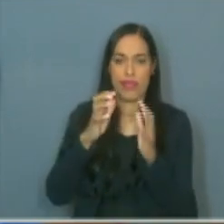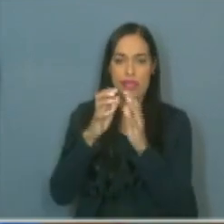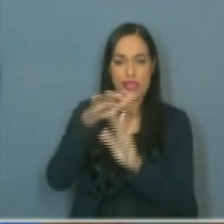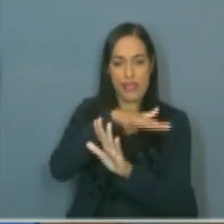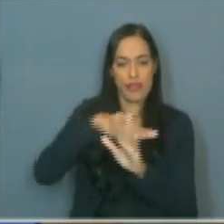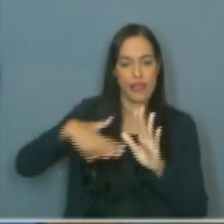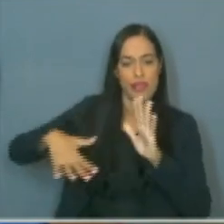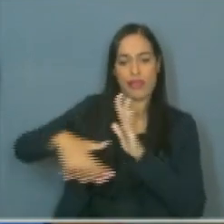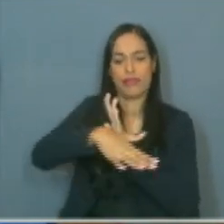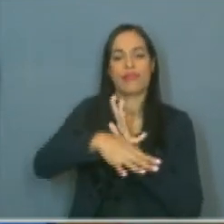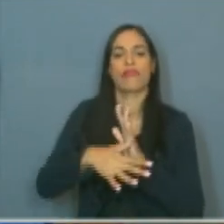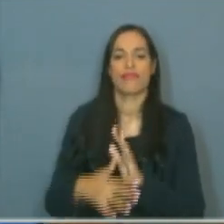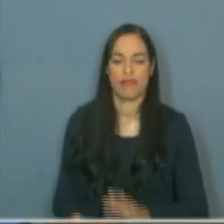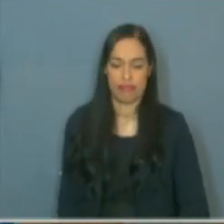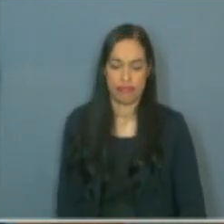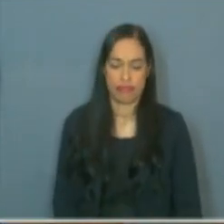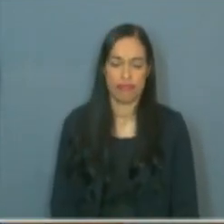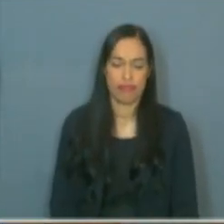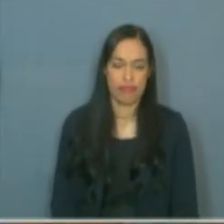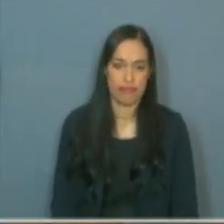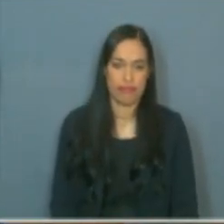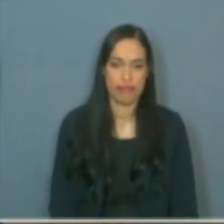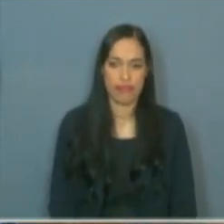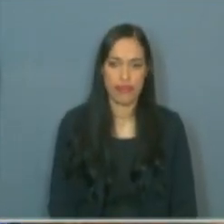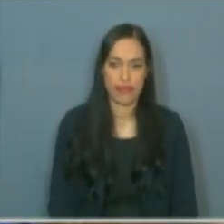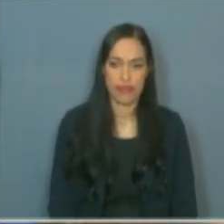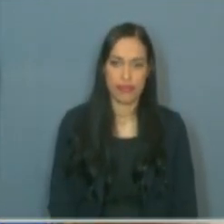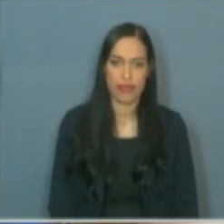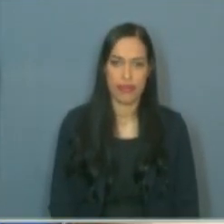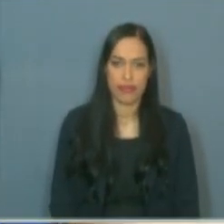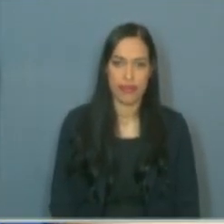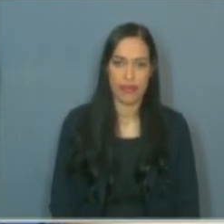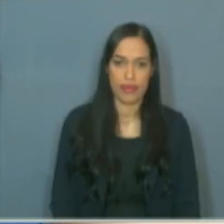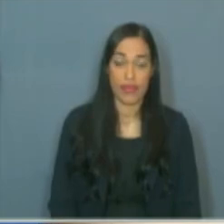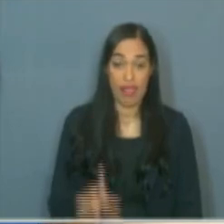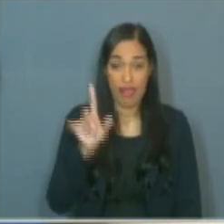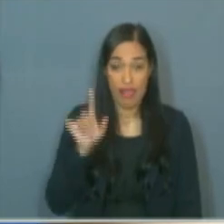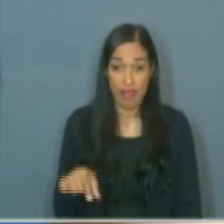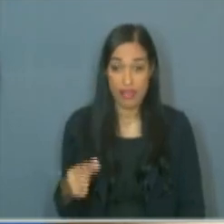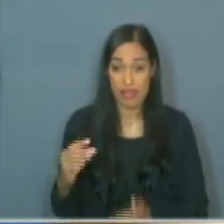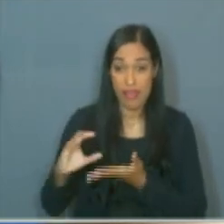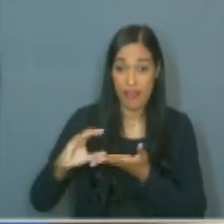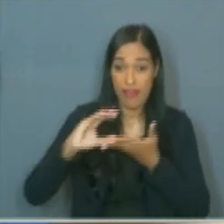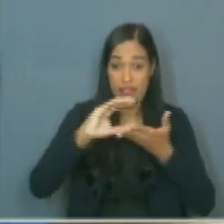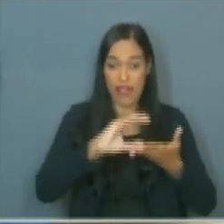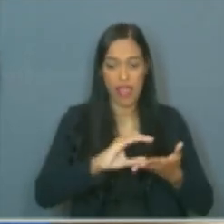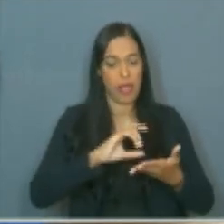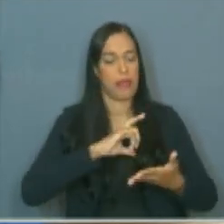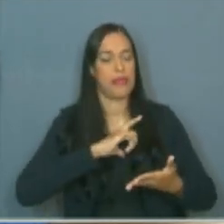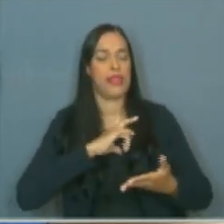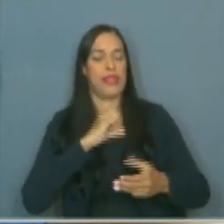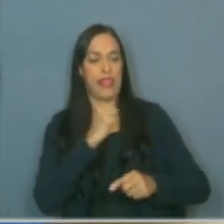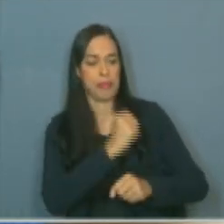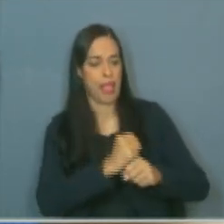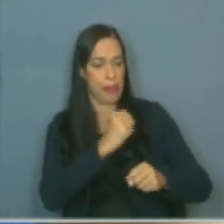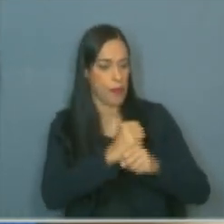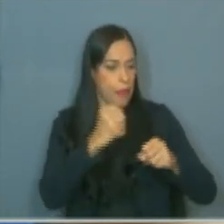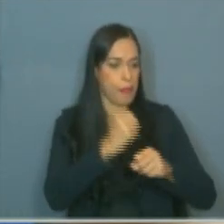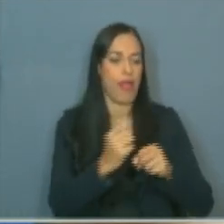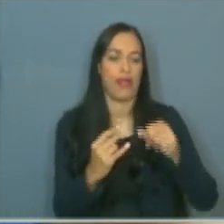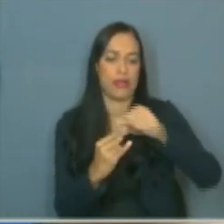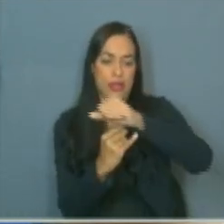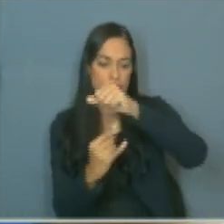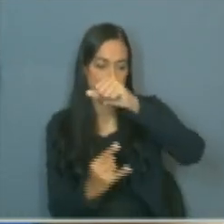vereador Carlos Muniz. Esse montante inclui serviços de recuperação das